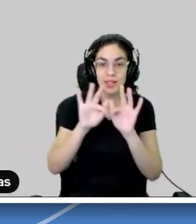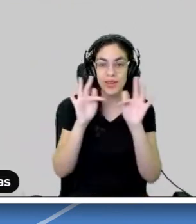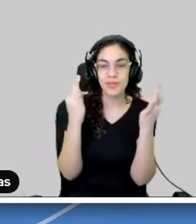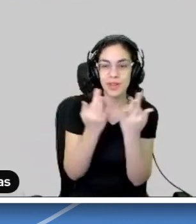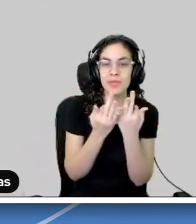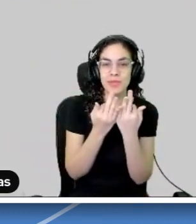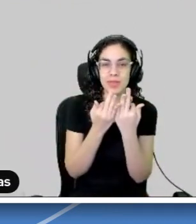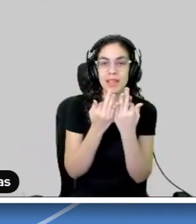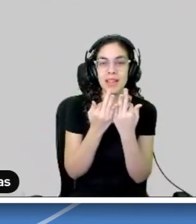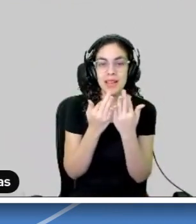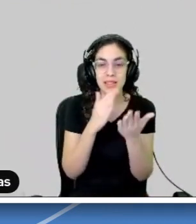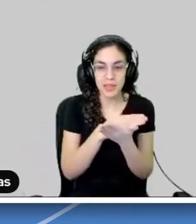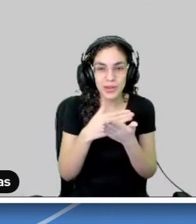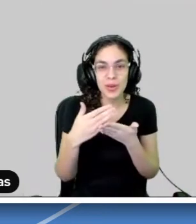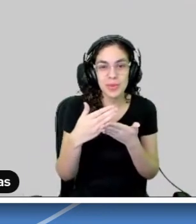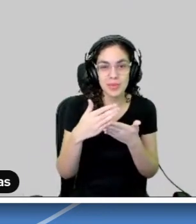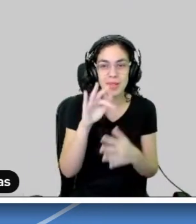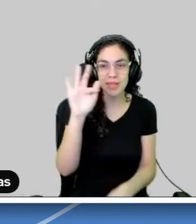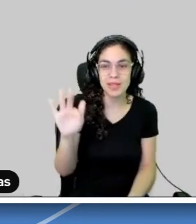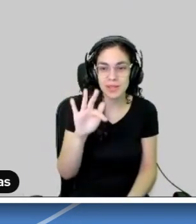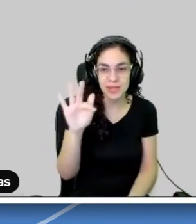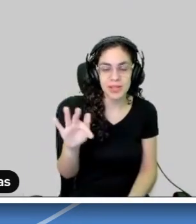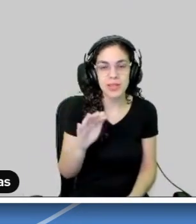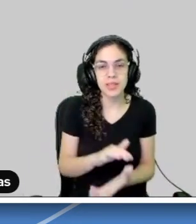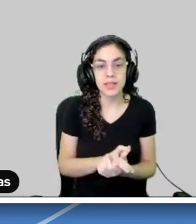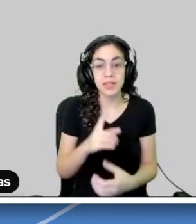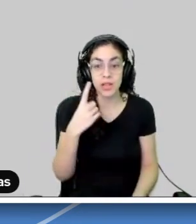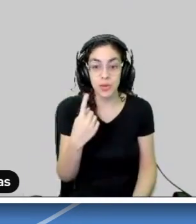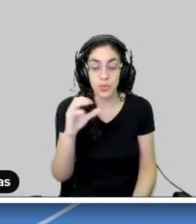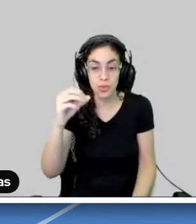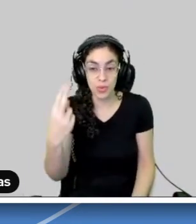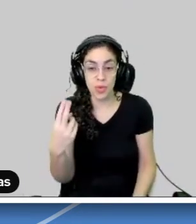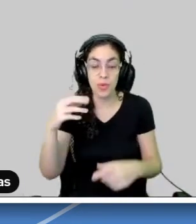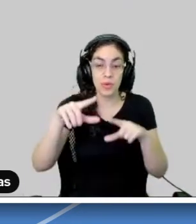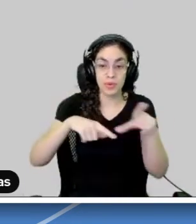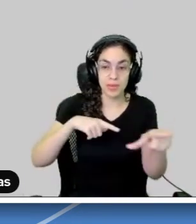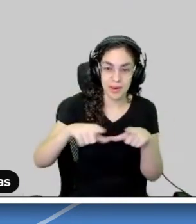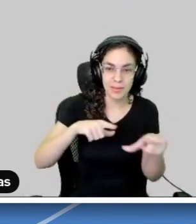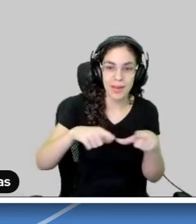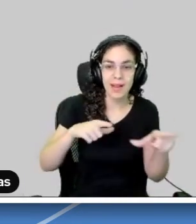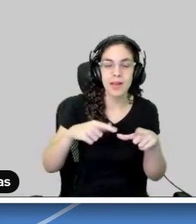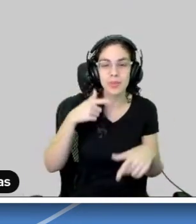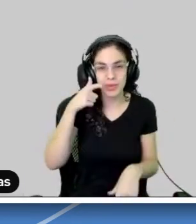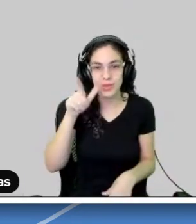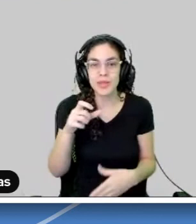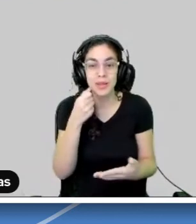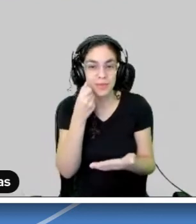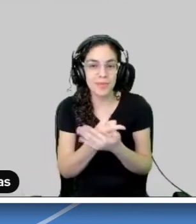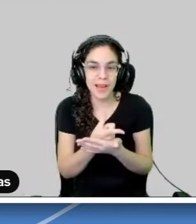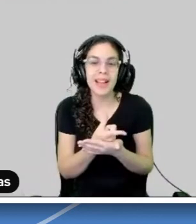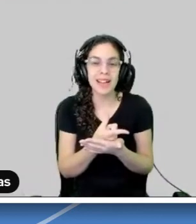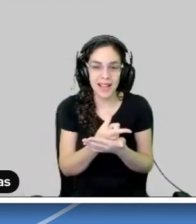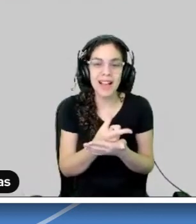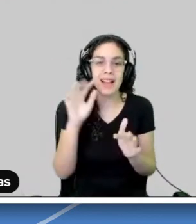que tem que batalhar muito. Então, ele geralmente tem um ou mais empregos para conseguir pagar a sua mensalidade. E, provavelmente, quando